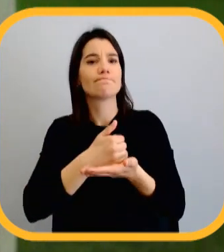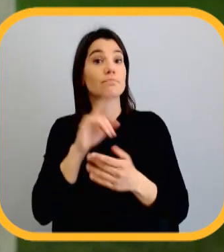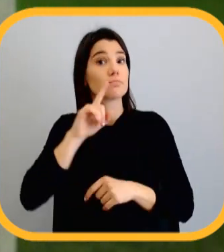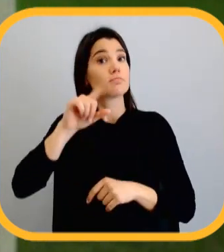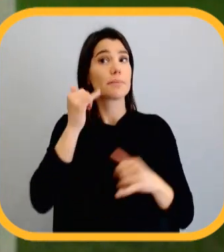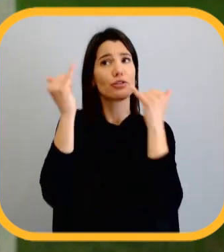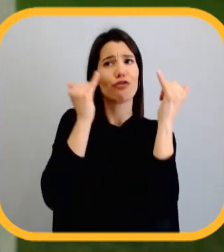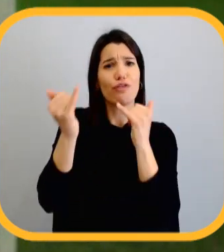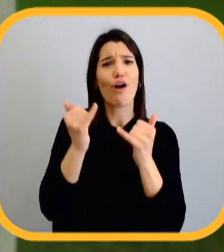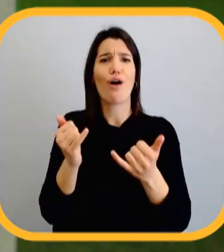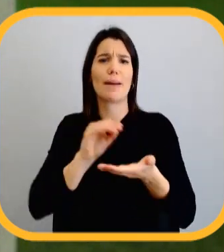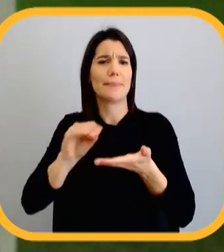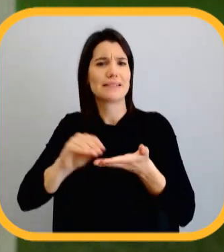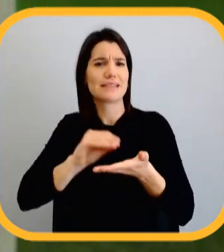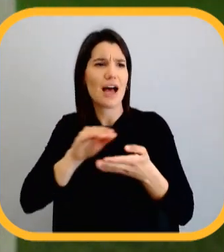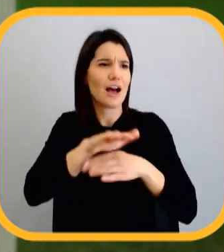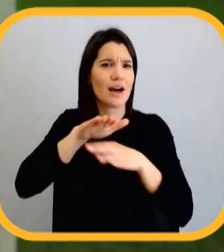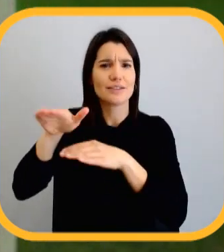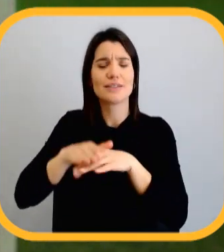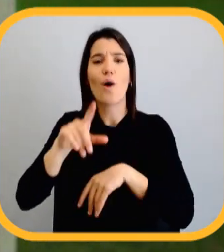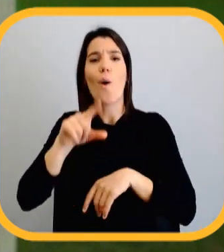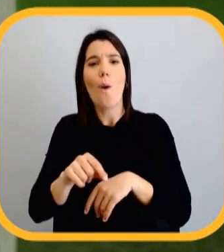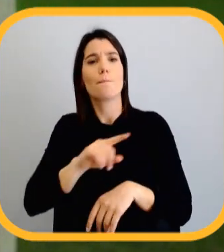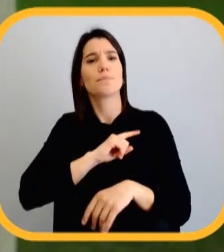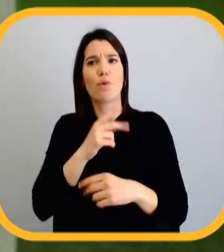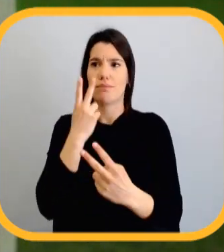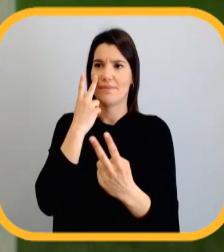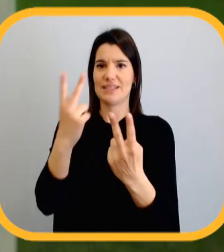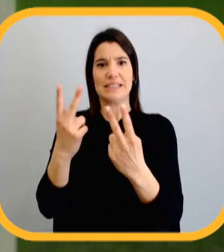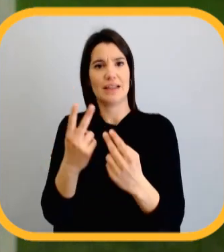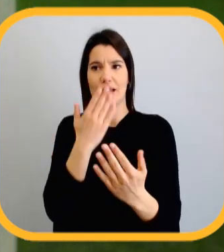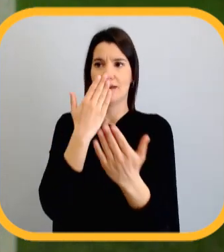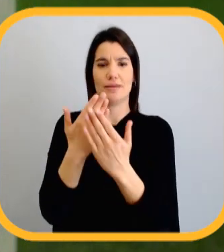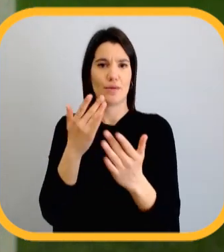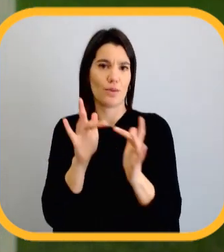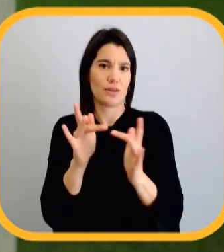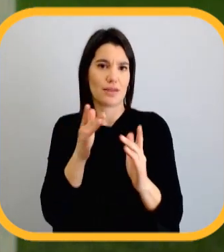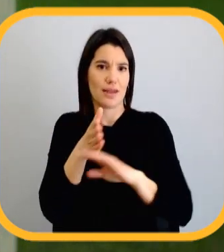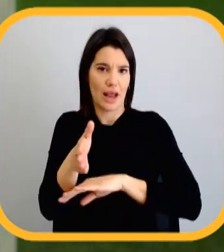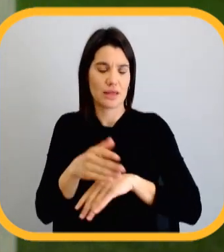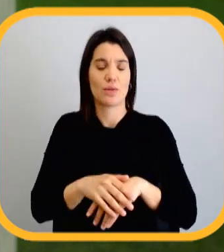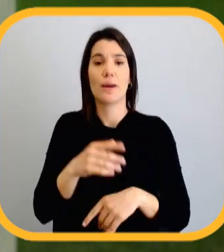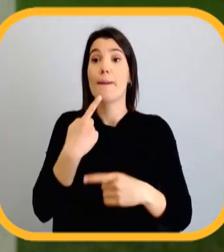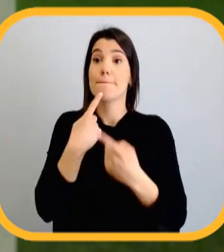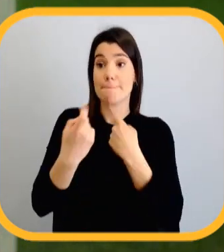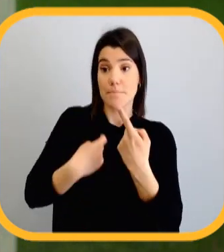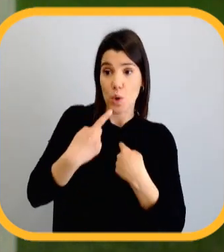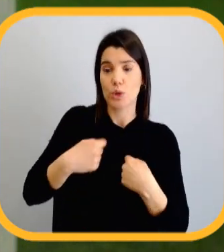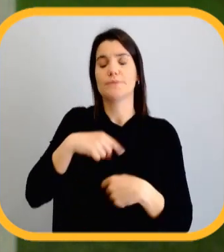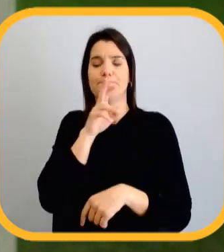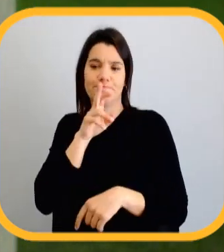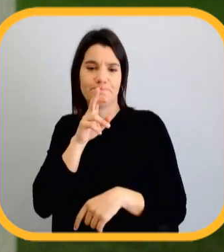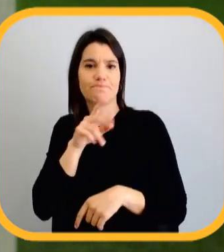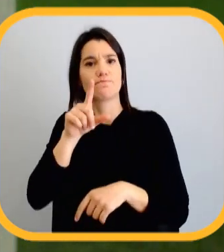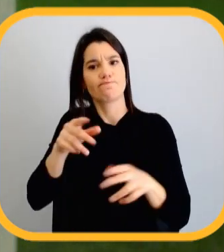É importante fazer telefonemas, enviar mensagens de texto ou fazer visitas pessoais para comunicar diretamente com os eleitores, responder às suas